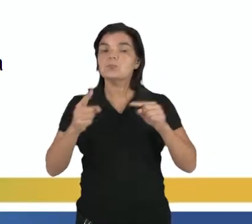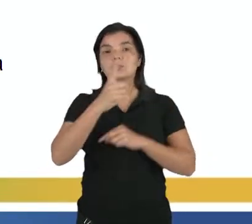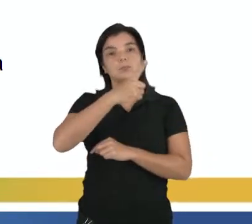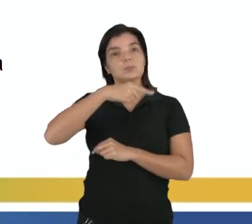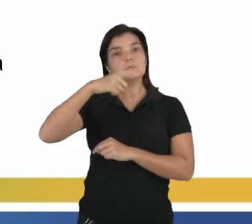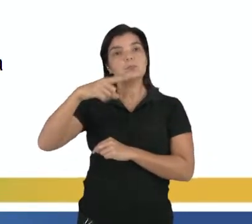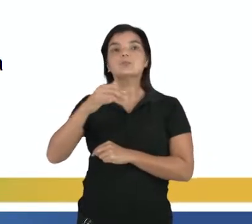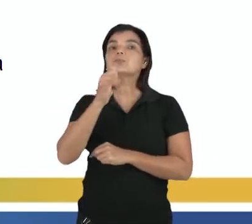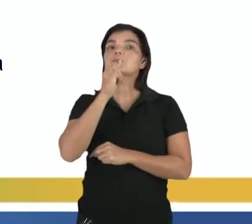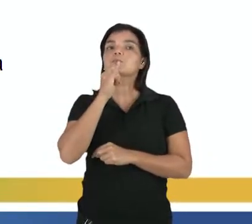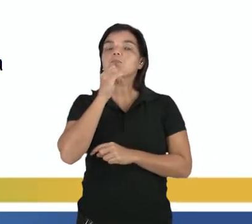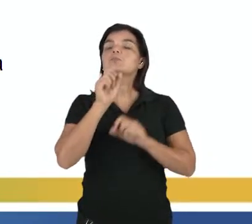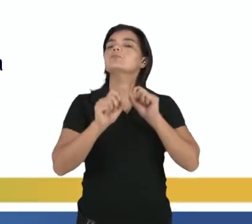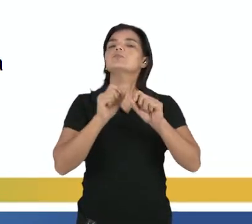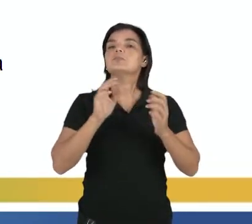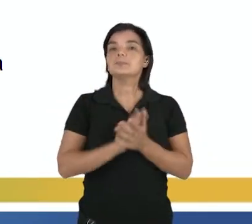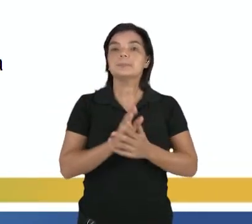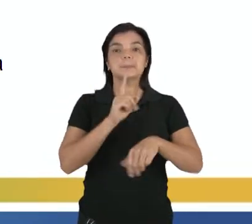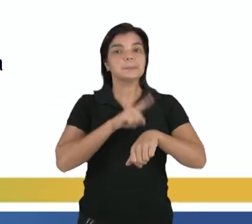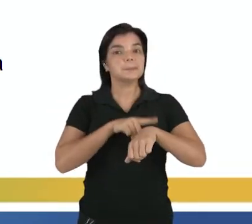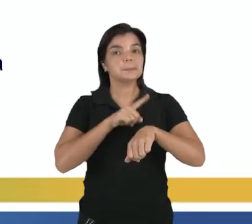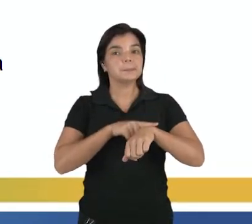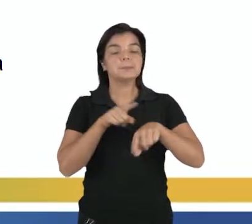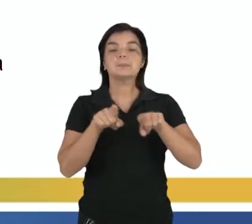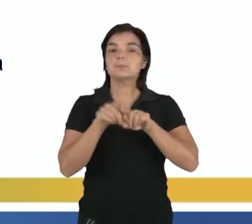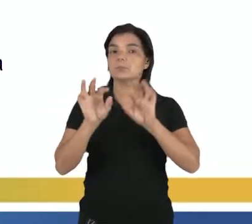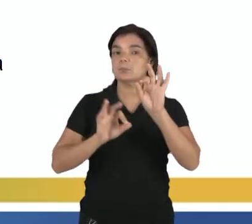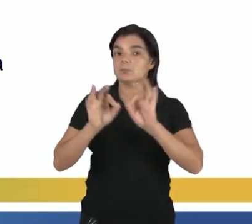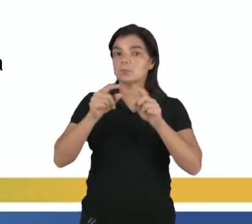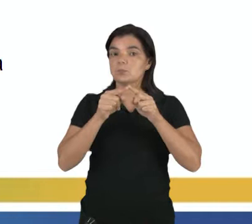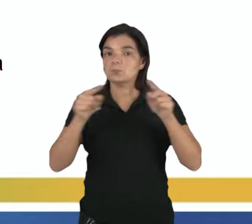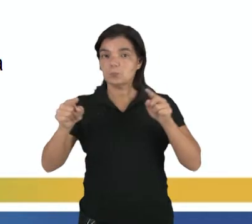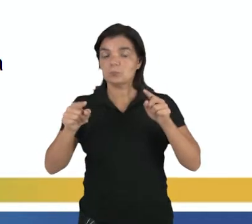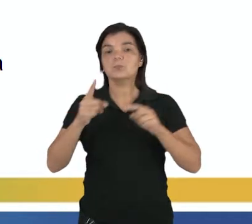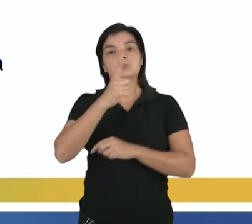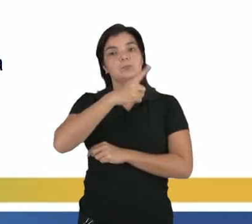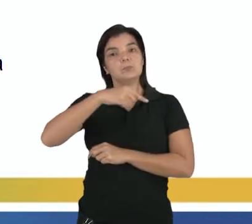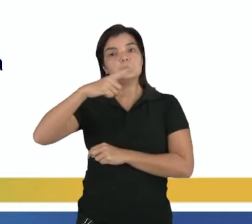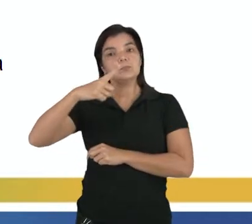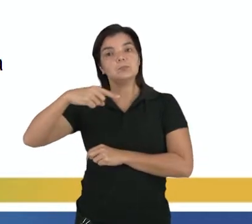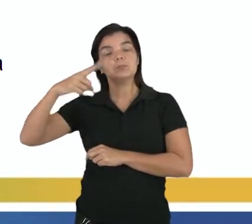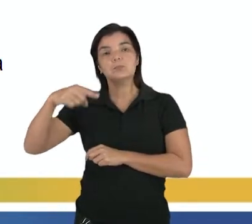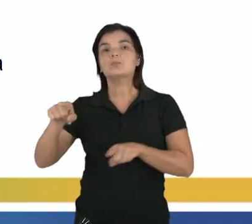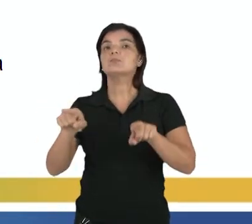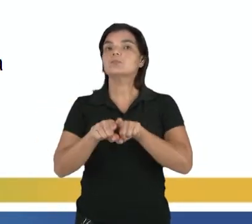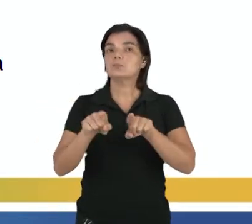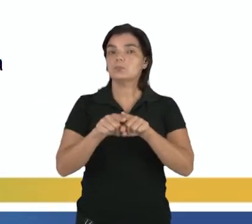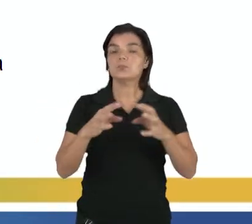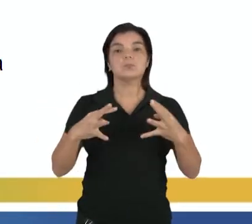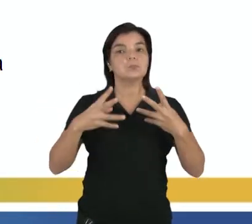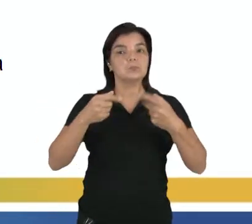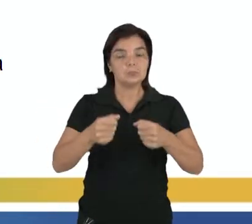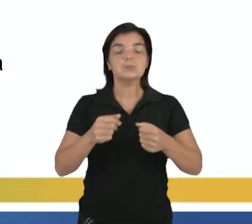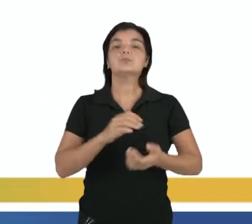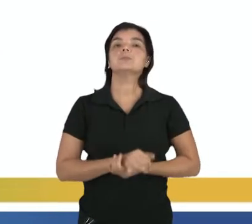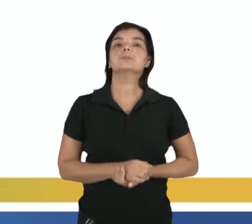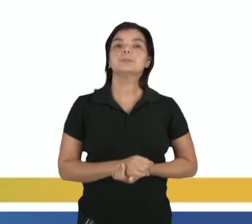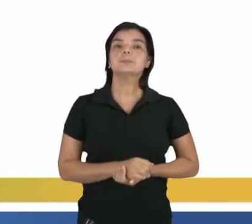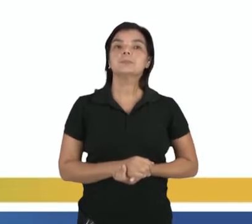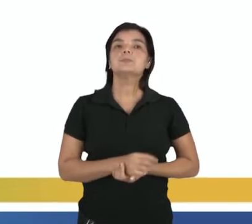onda, Por exemplo, o que que é o período? É o tempo gasto também pra formar um comprimento de onda. Um comprimento de onda é uma onda completa, tá.